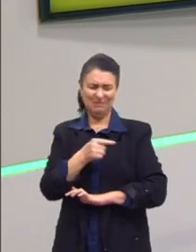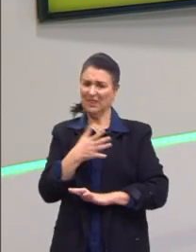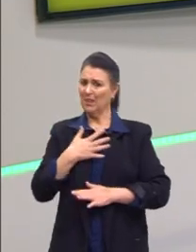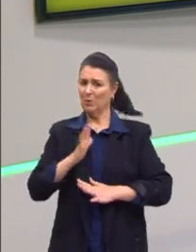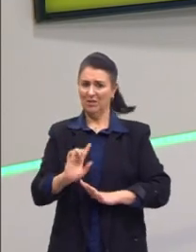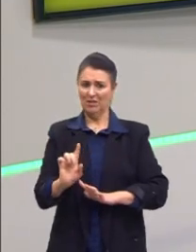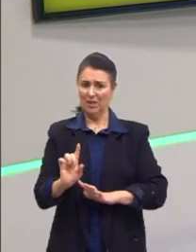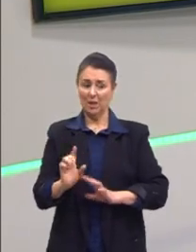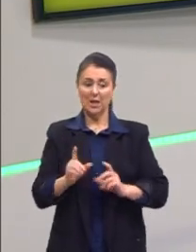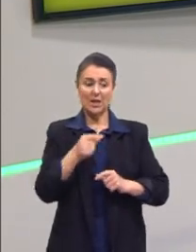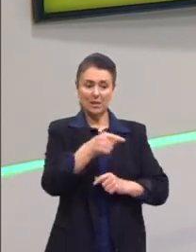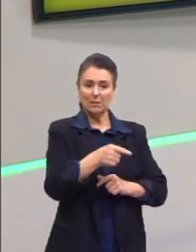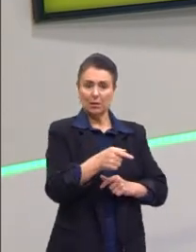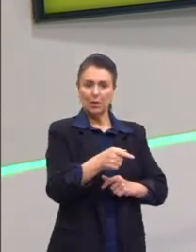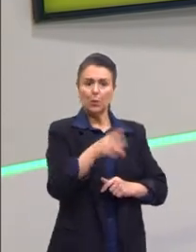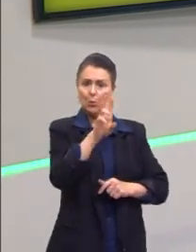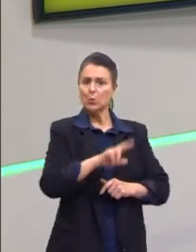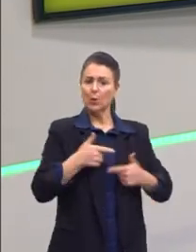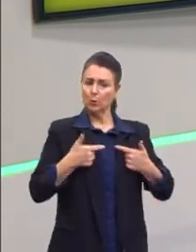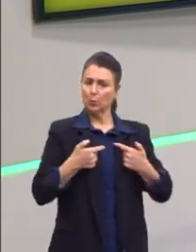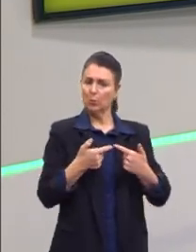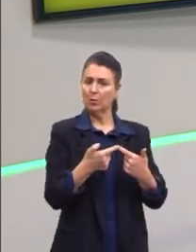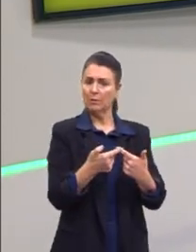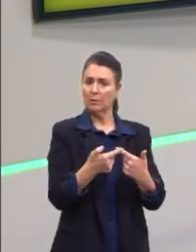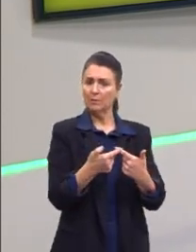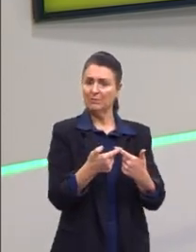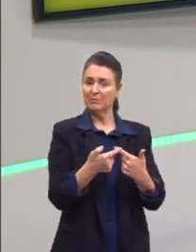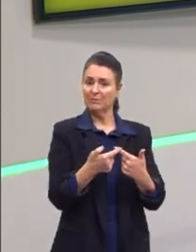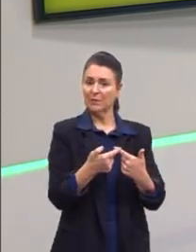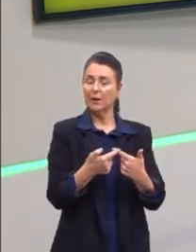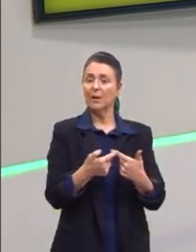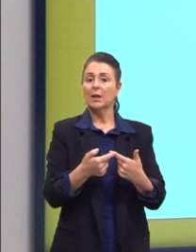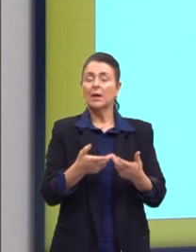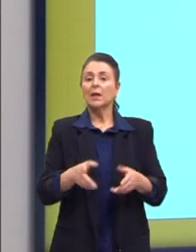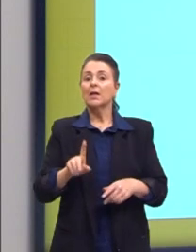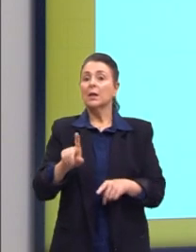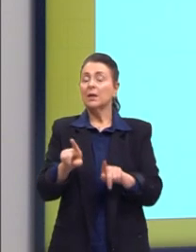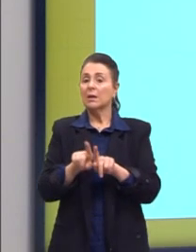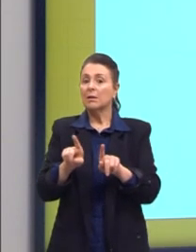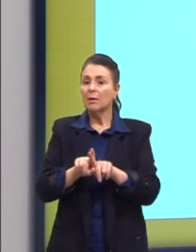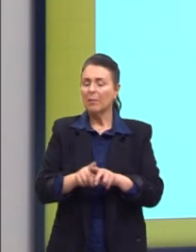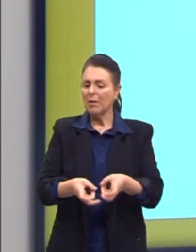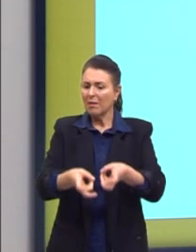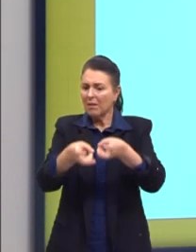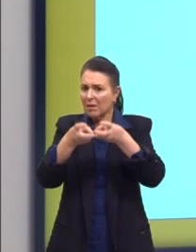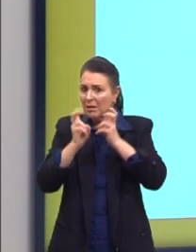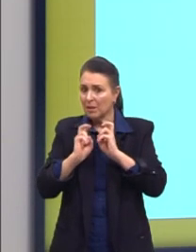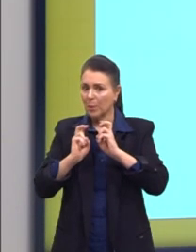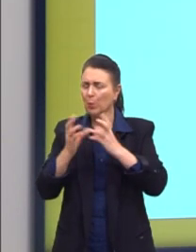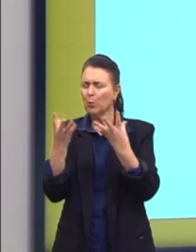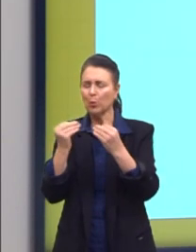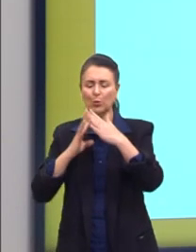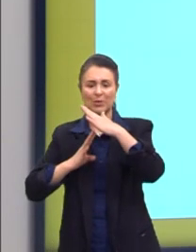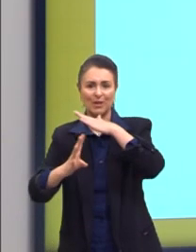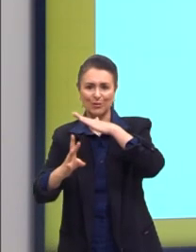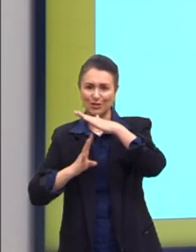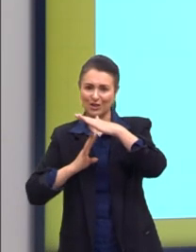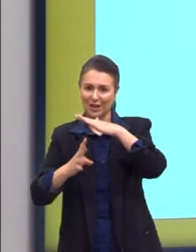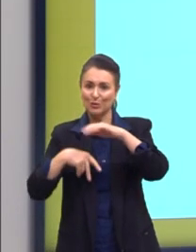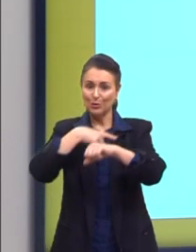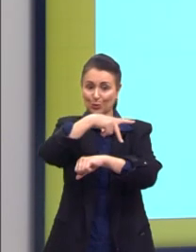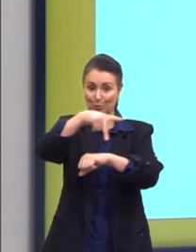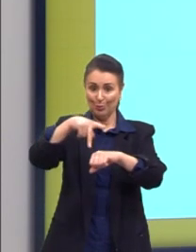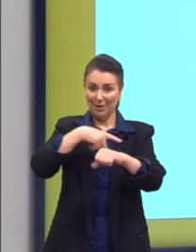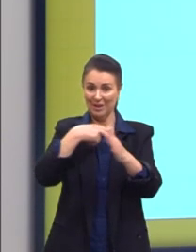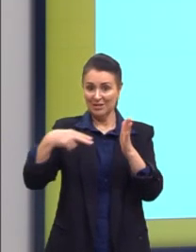Os curdos sendo armados. E aí, recebeu... E outra, recebeu muitos refugiados sírios. Então, a Turquia